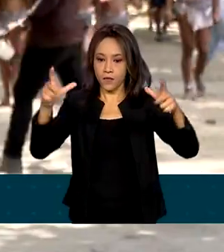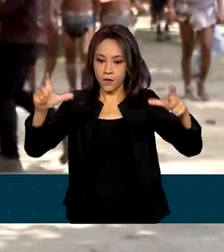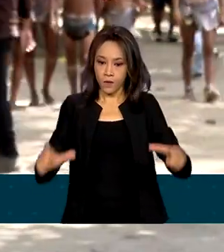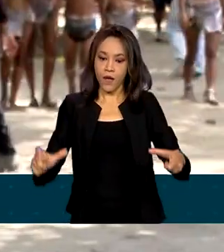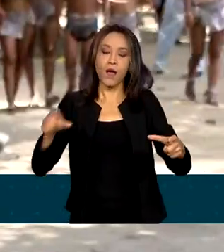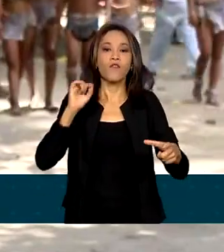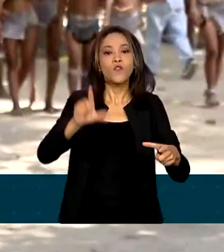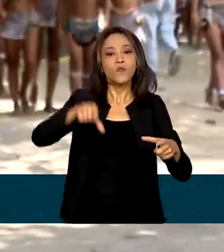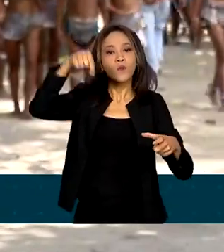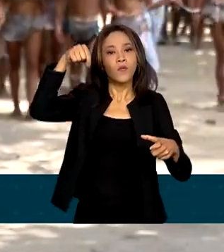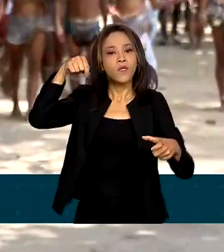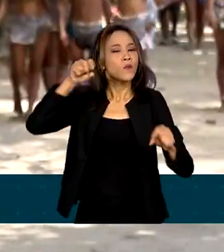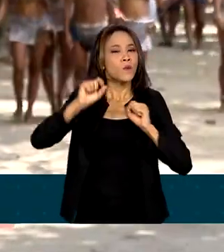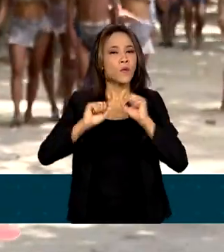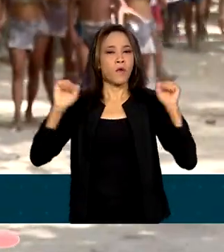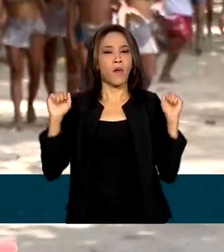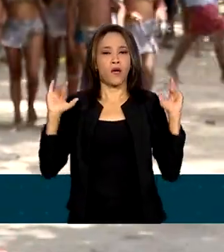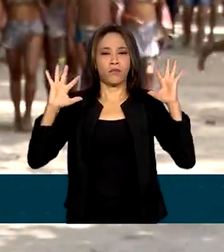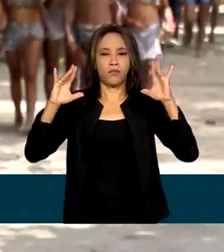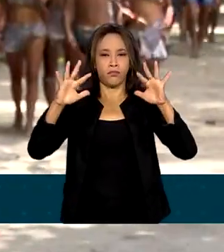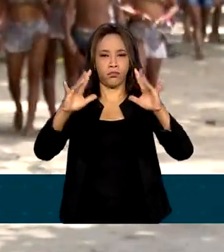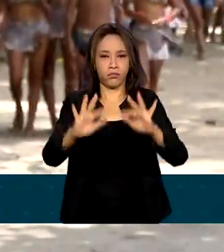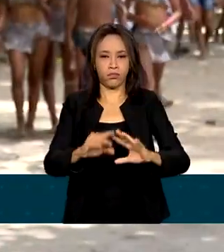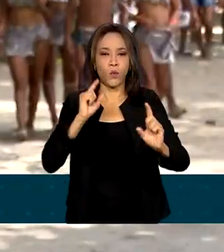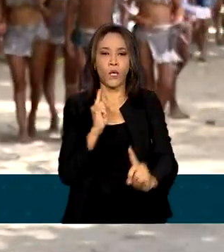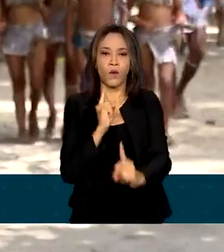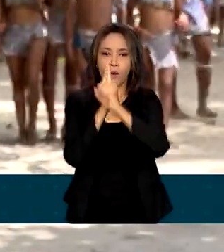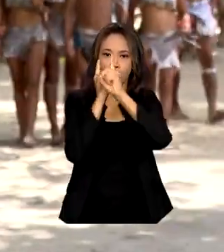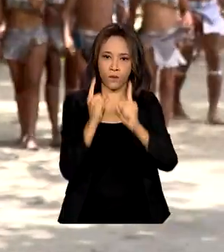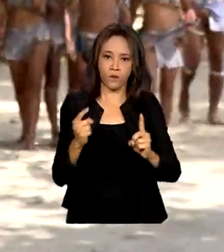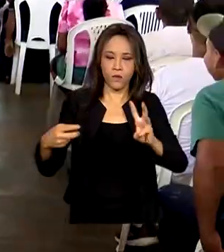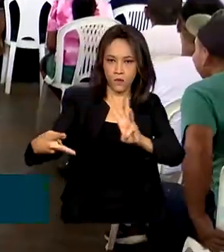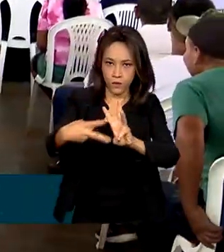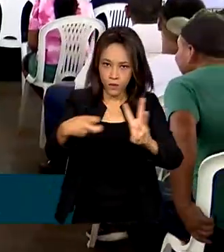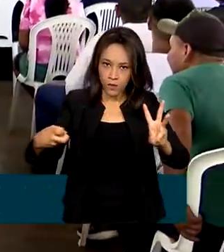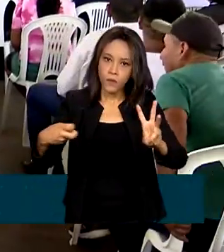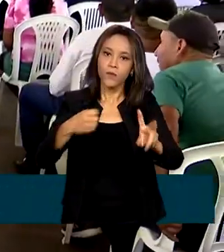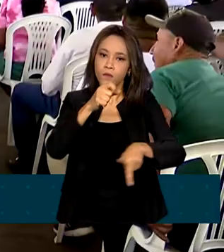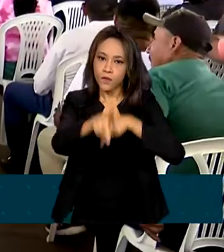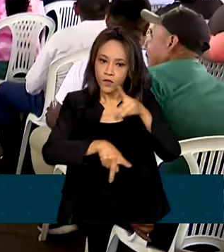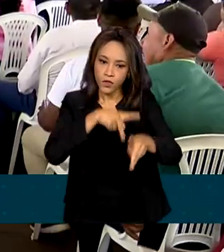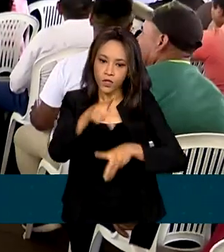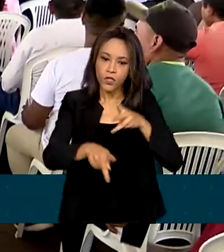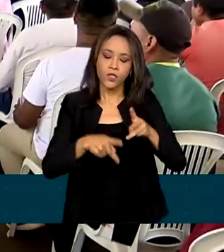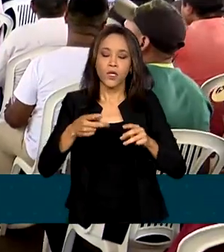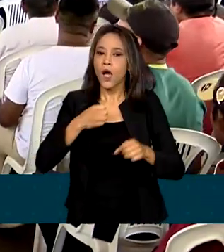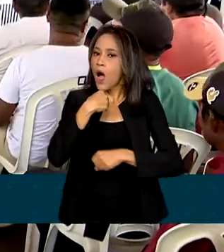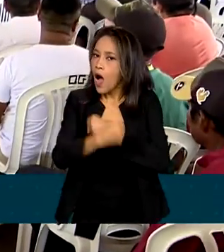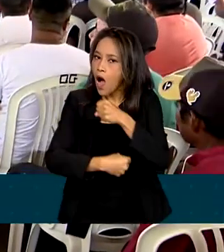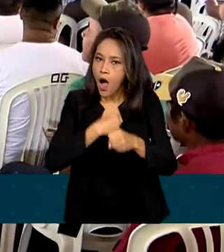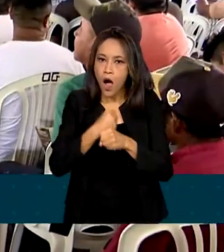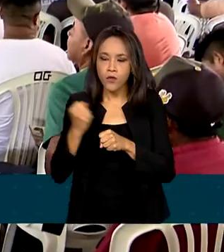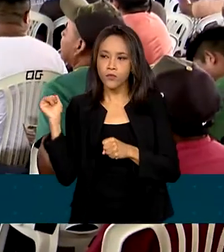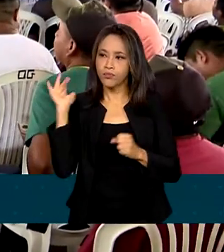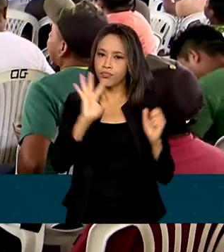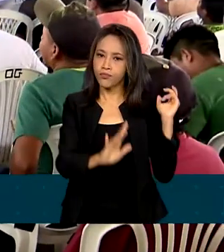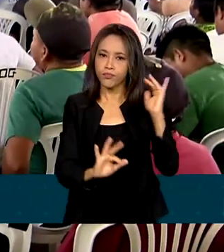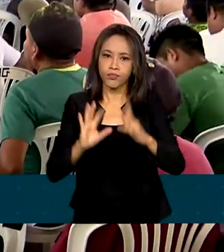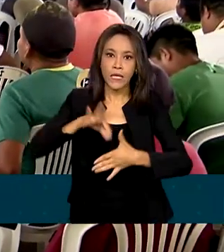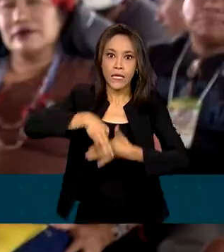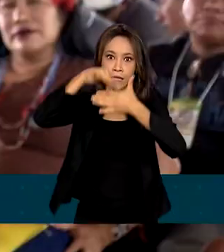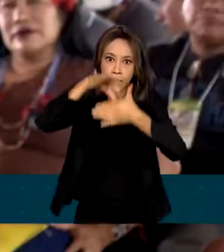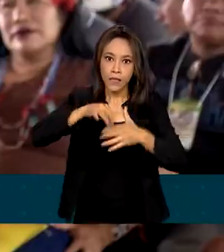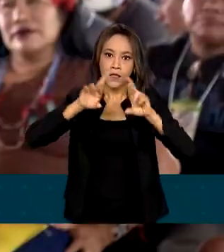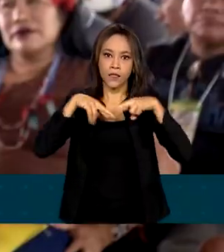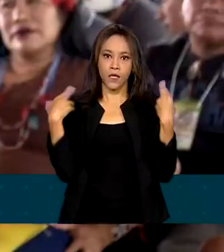escolhida da Assembleia Geral dos Povos Indígenas de Roraima. Todo ano, lideranças de várias etnias se reúnem